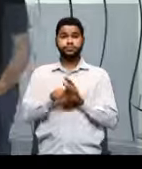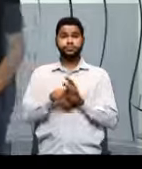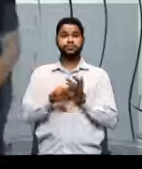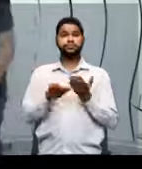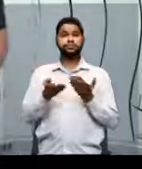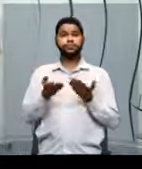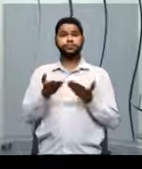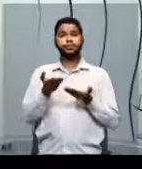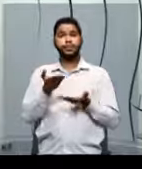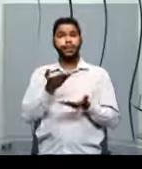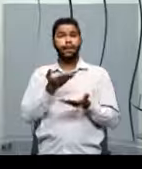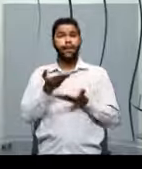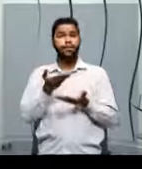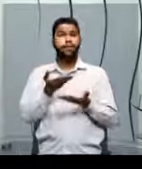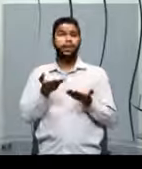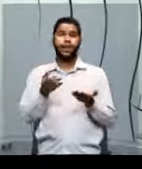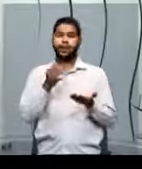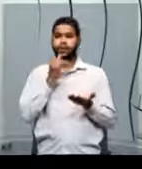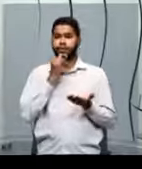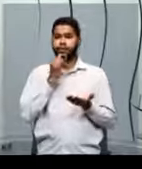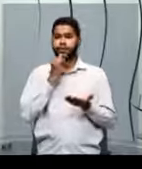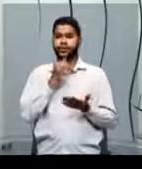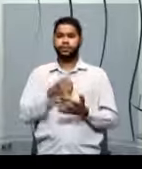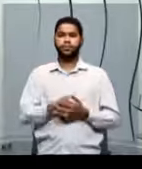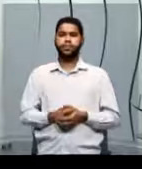Que mais?